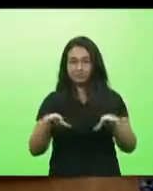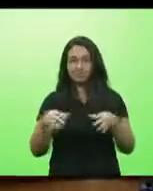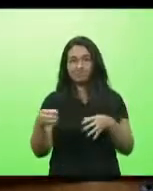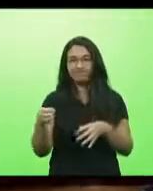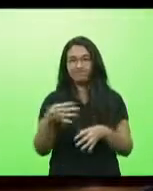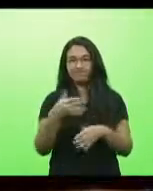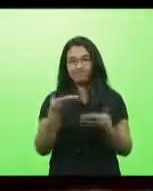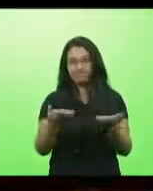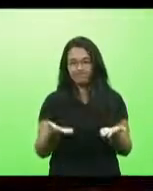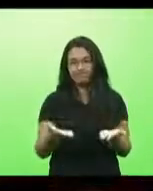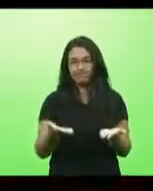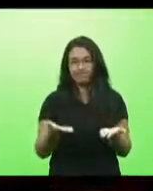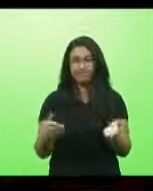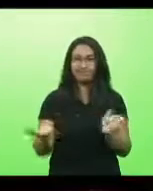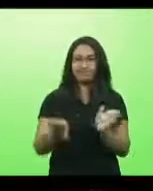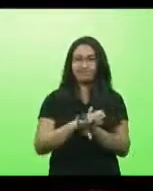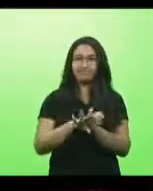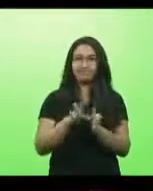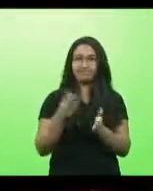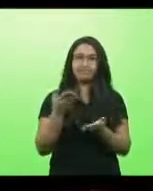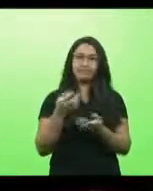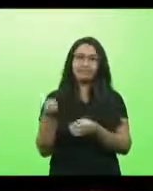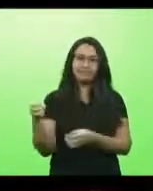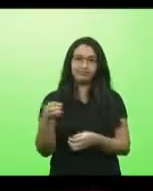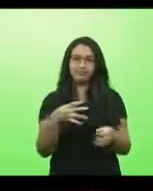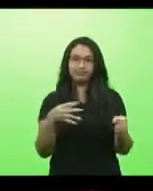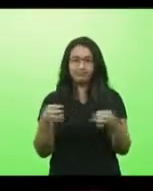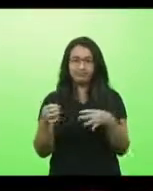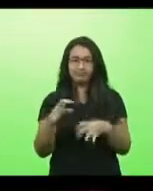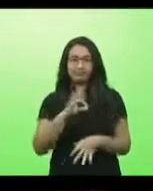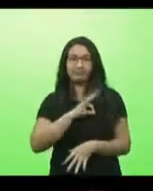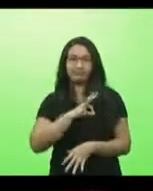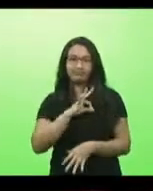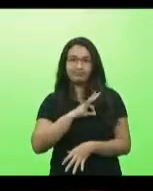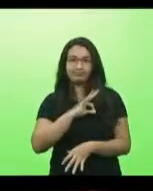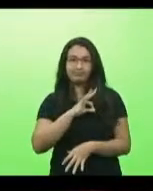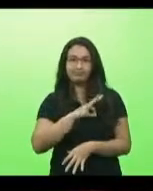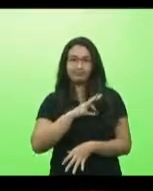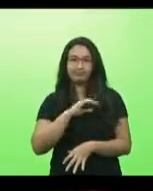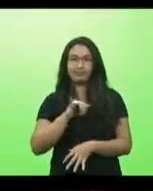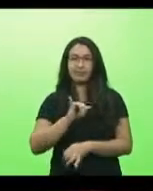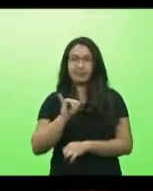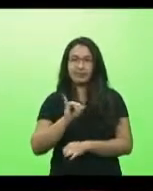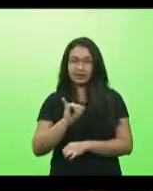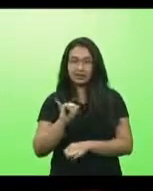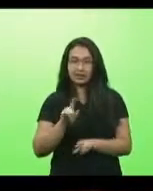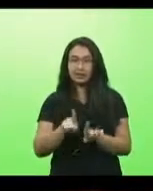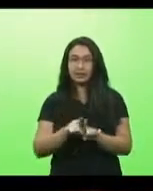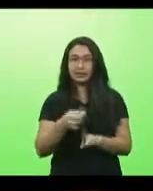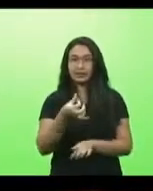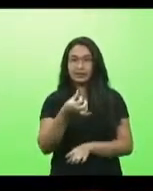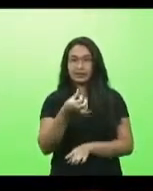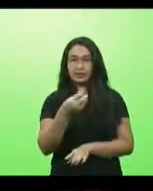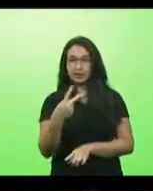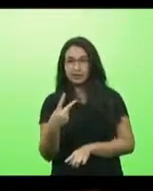mais vai receber policiais militares policiais militares Itajaí com 62